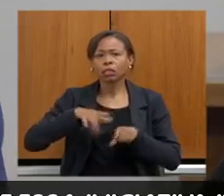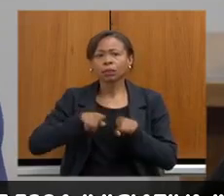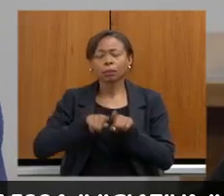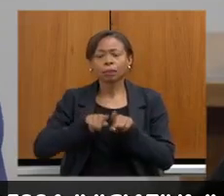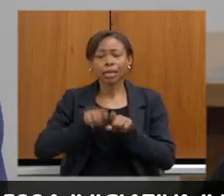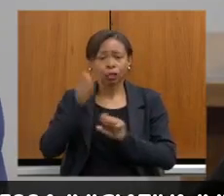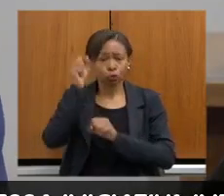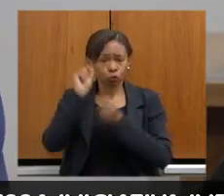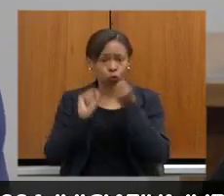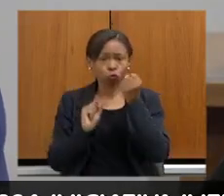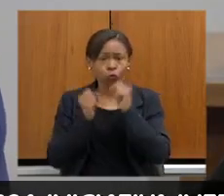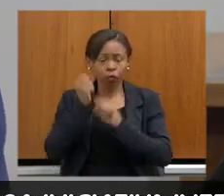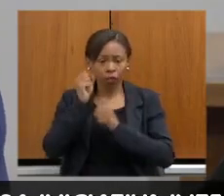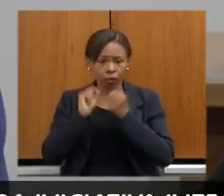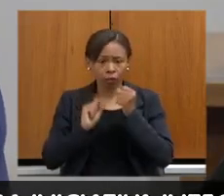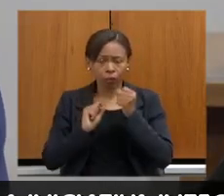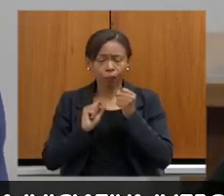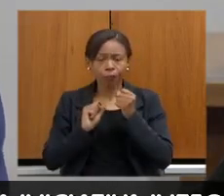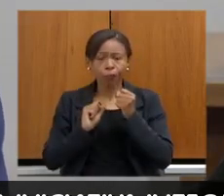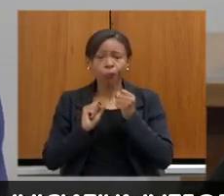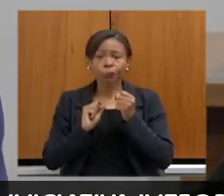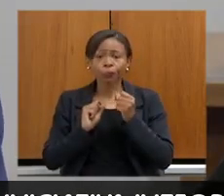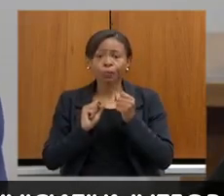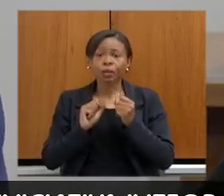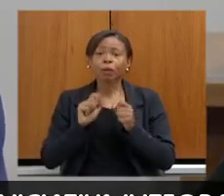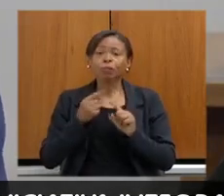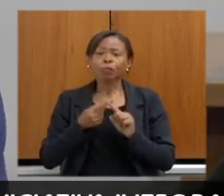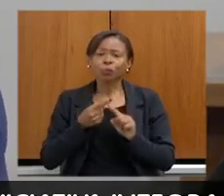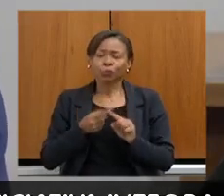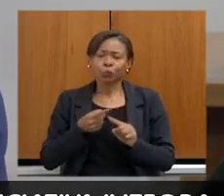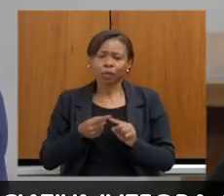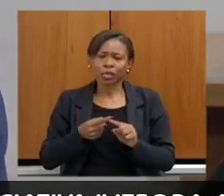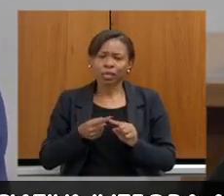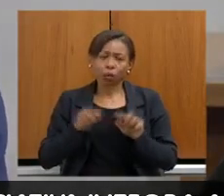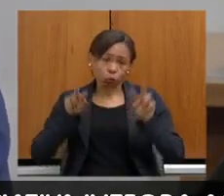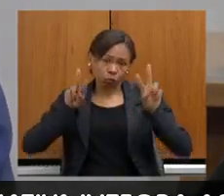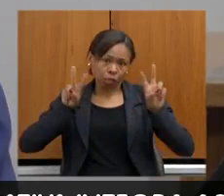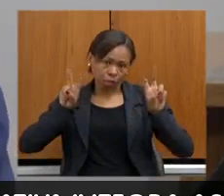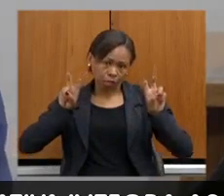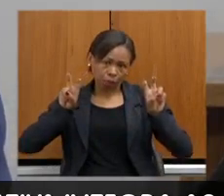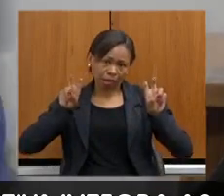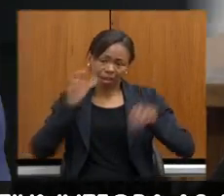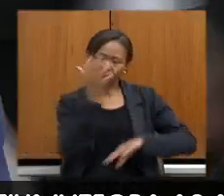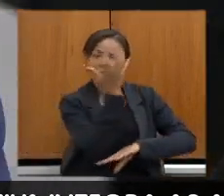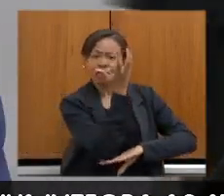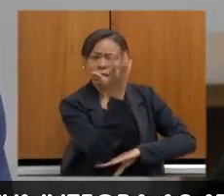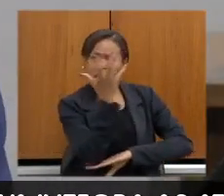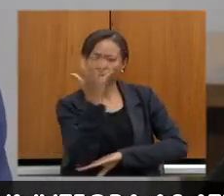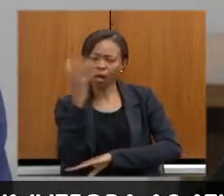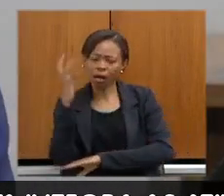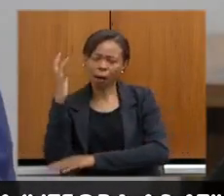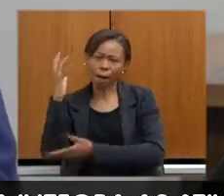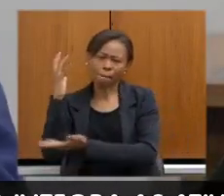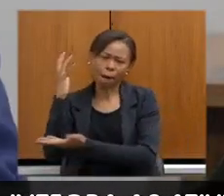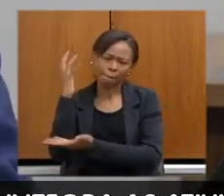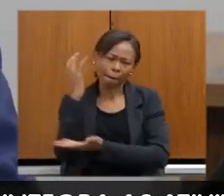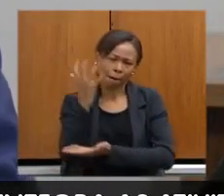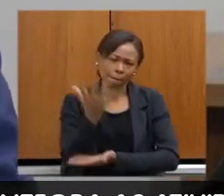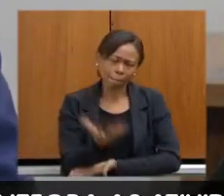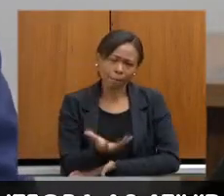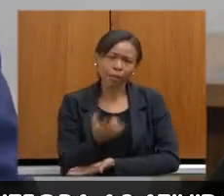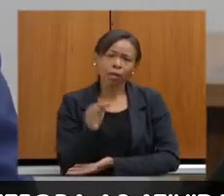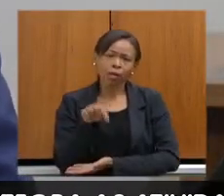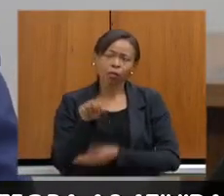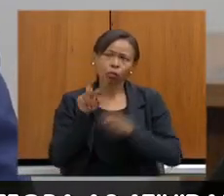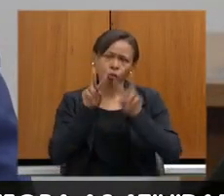setor industrial, é que, em relação ao desmatamento, que é o tema dessa audiência pública, eu volto a dizer, eu